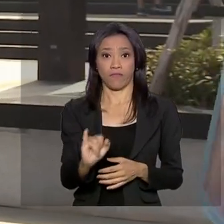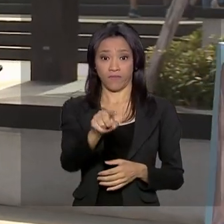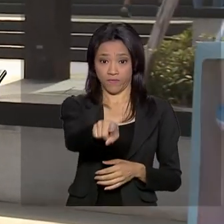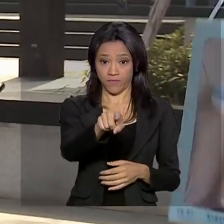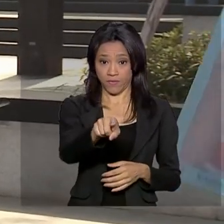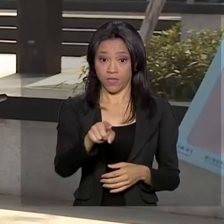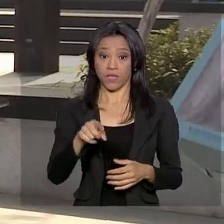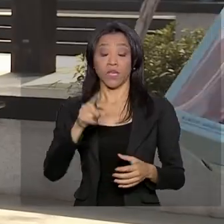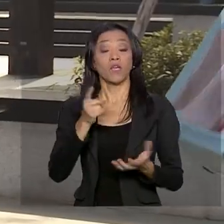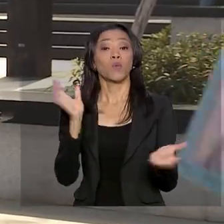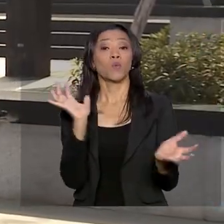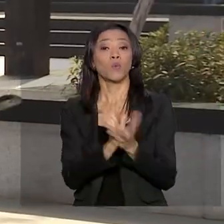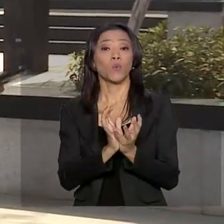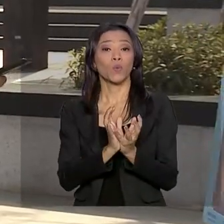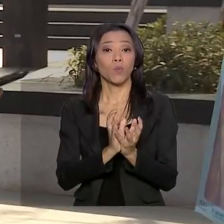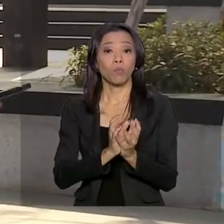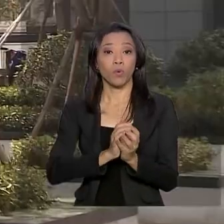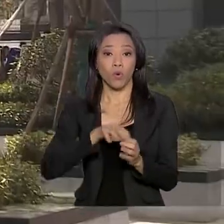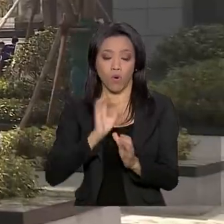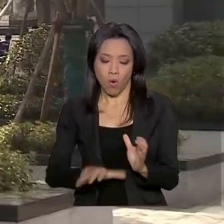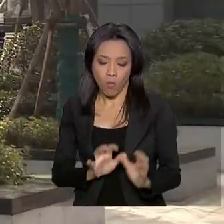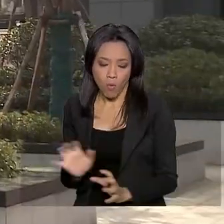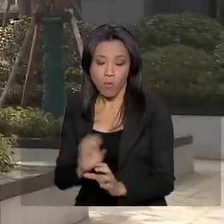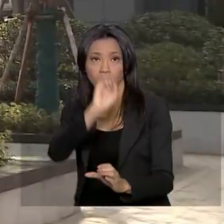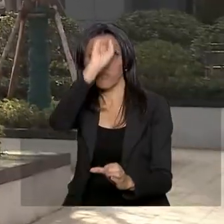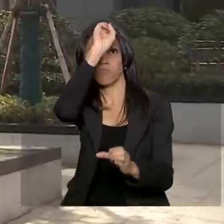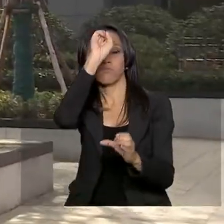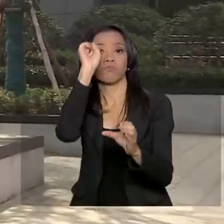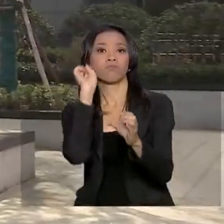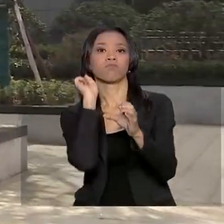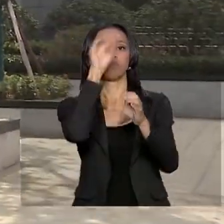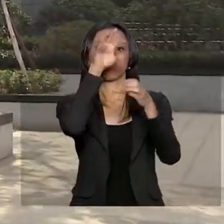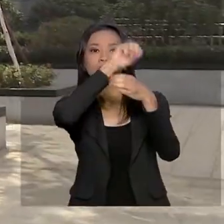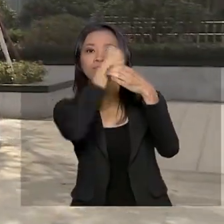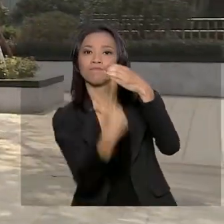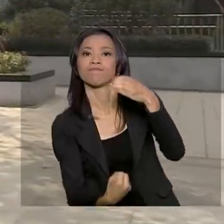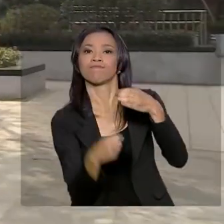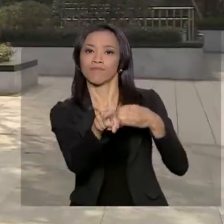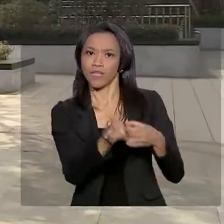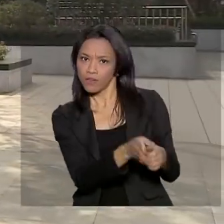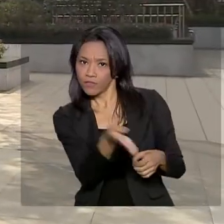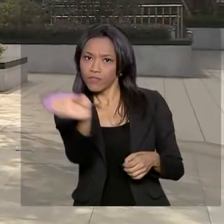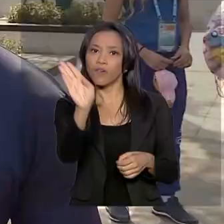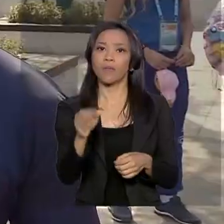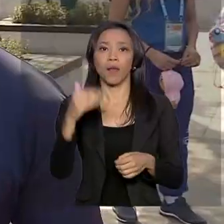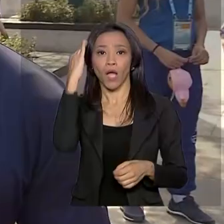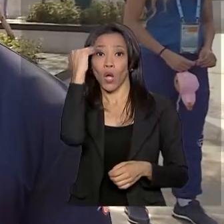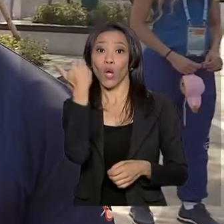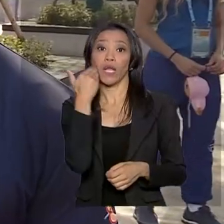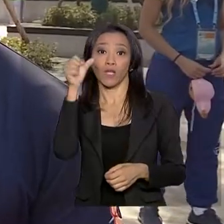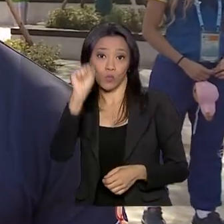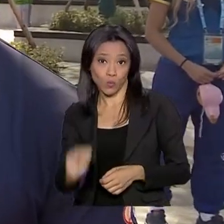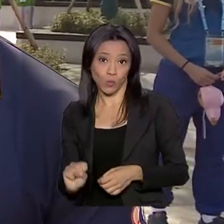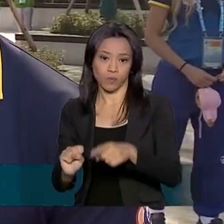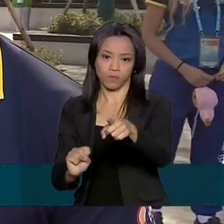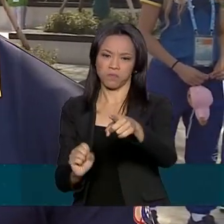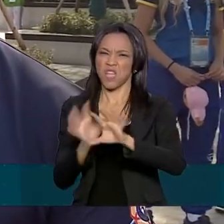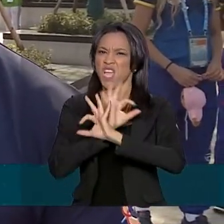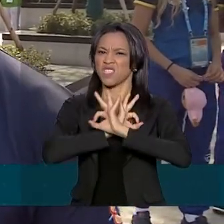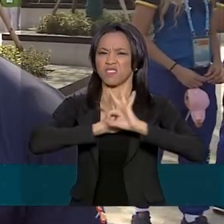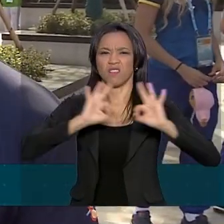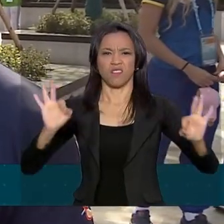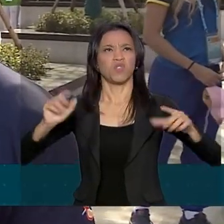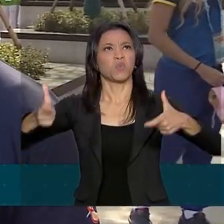Masculina de Basquete, que esteve nos Jogos Mundiais Militares da Coreia do Sul em 2015. Estrutura excelente.